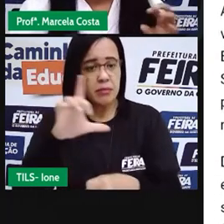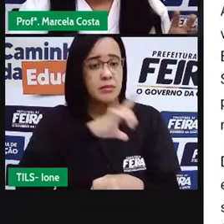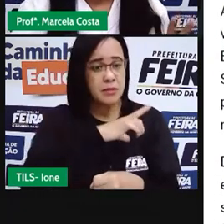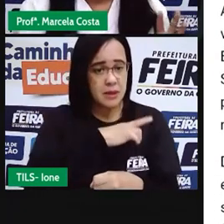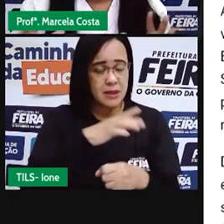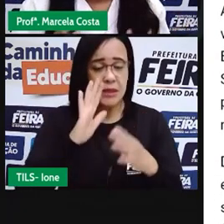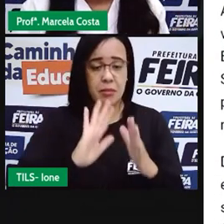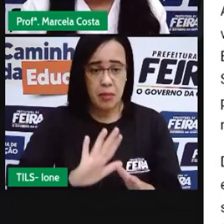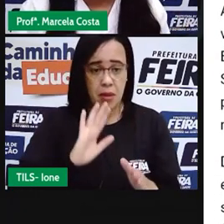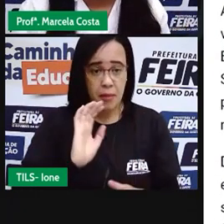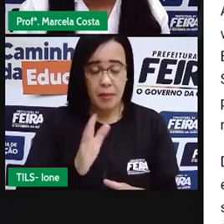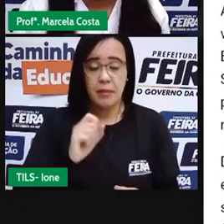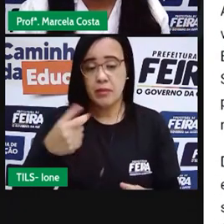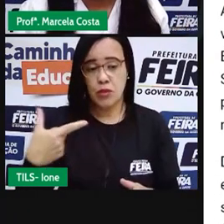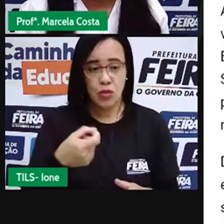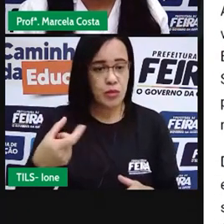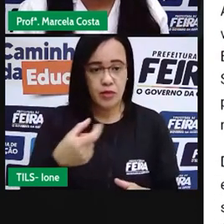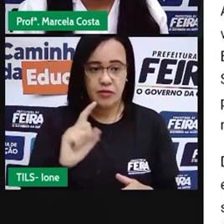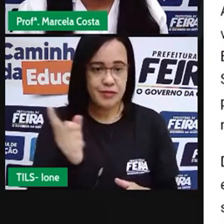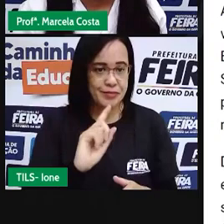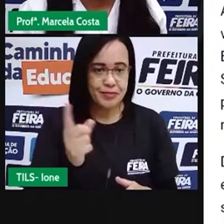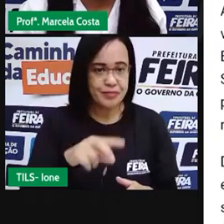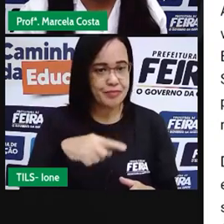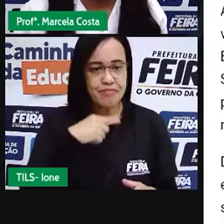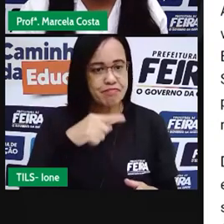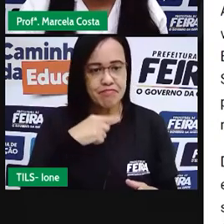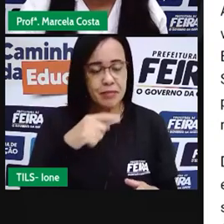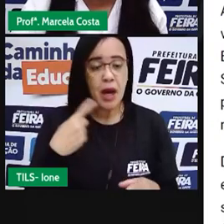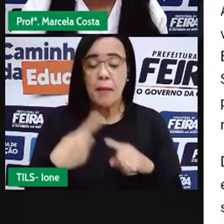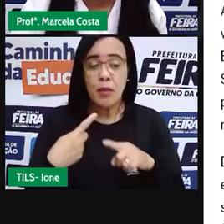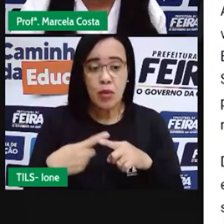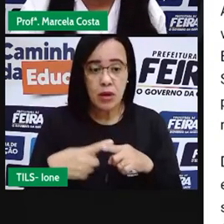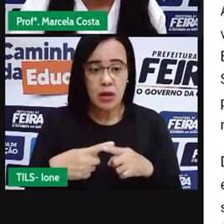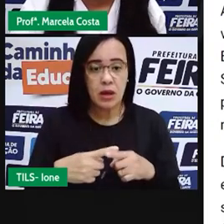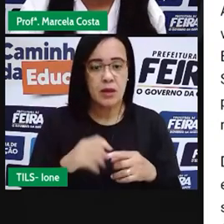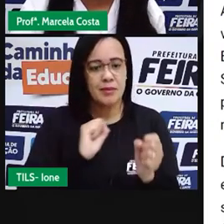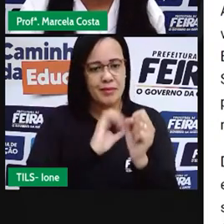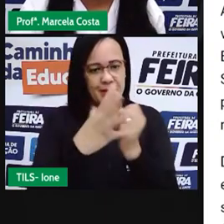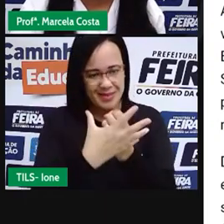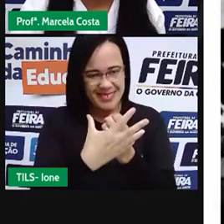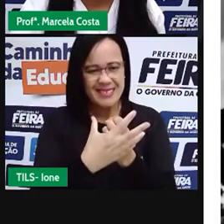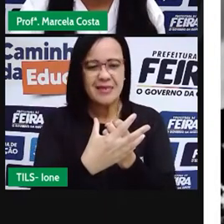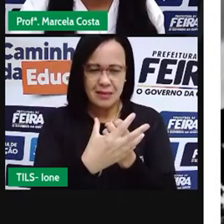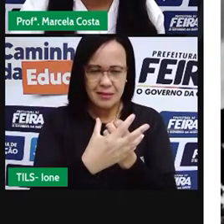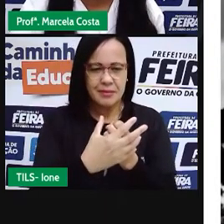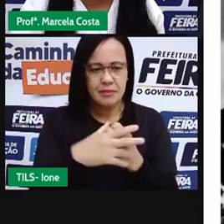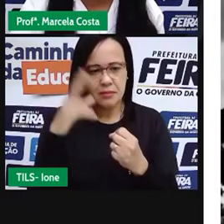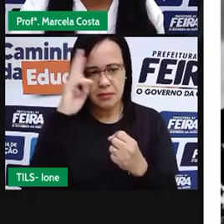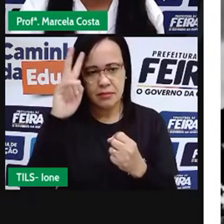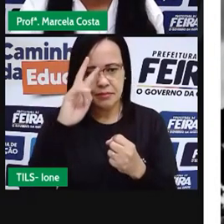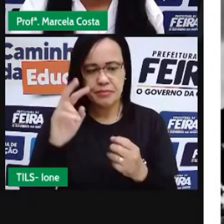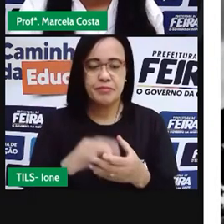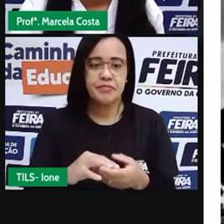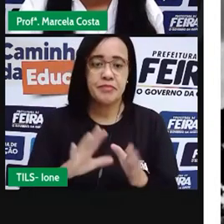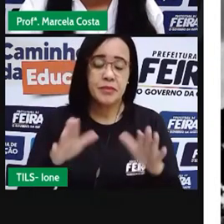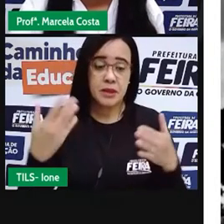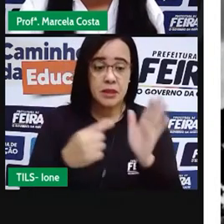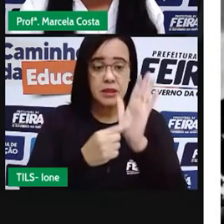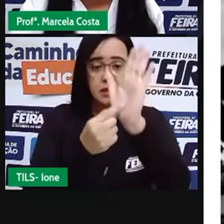colocado em um formato diferente. Então, gente observa aqui a imagem